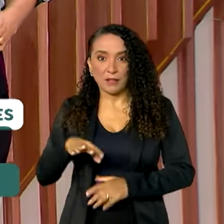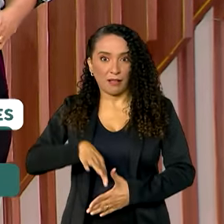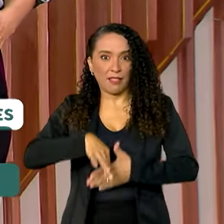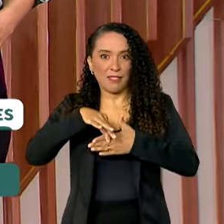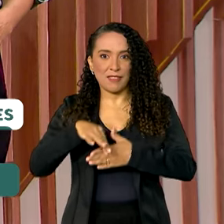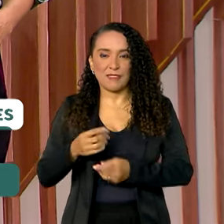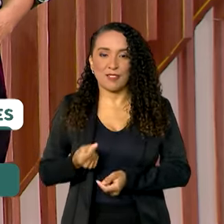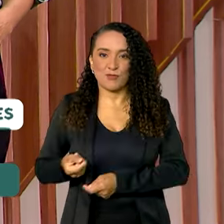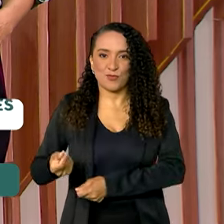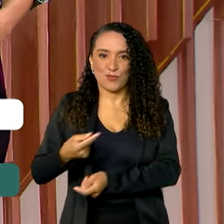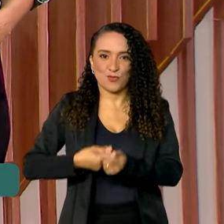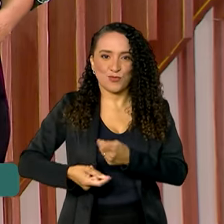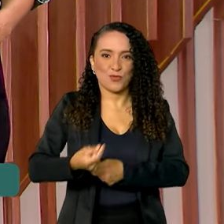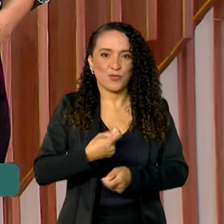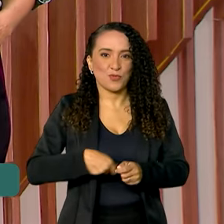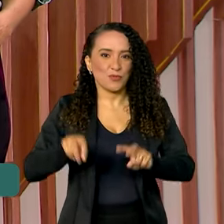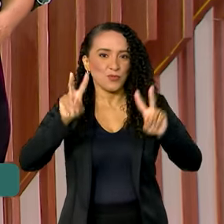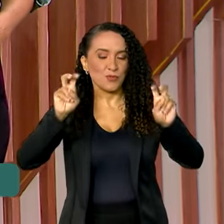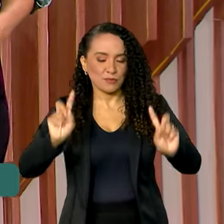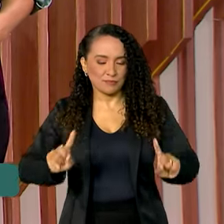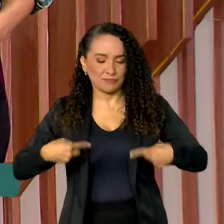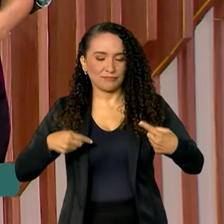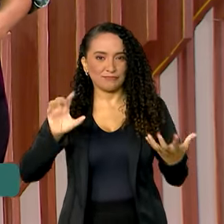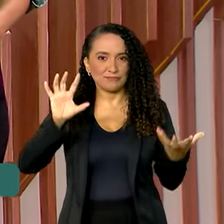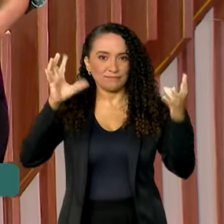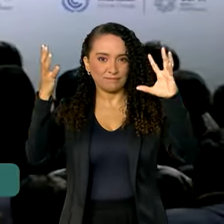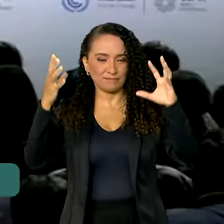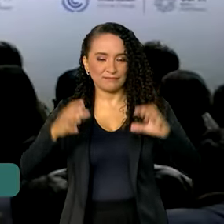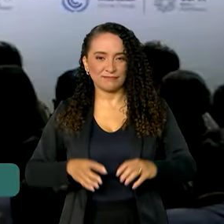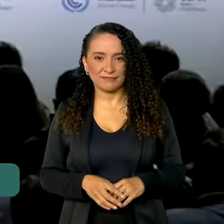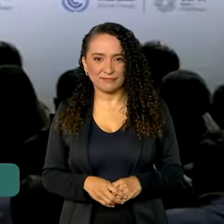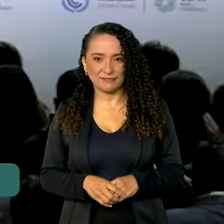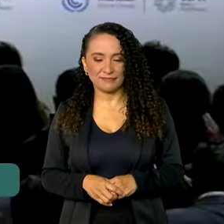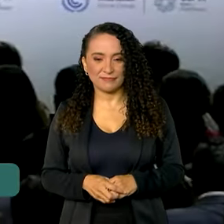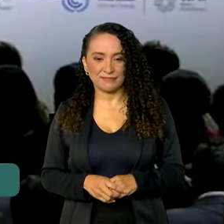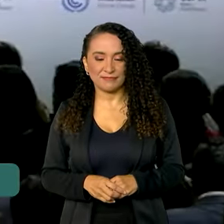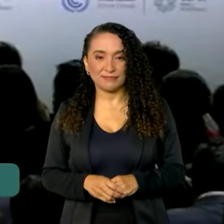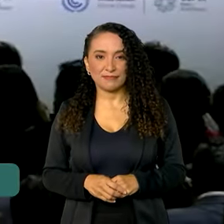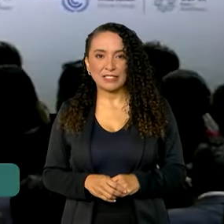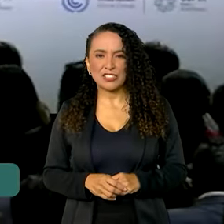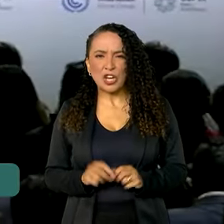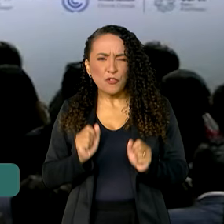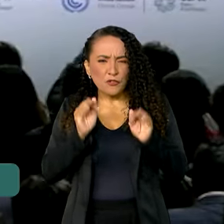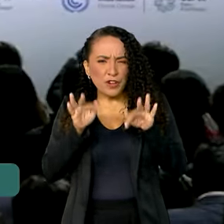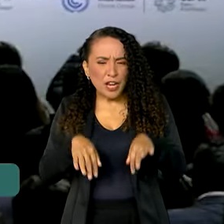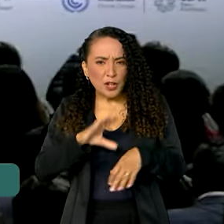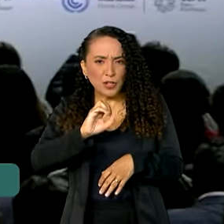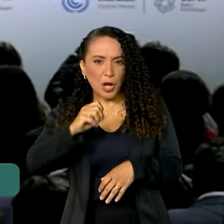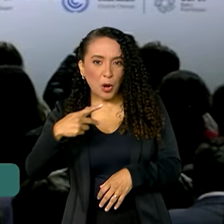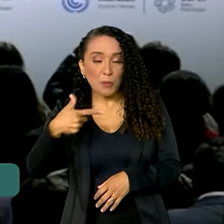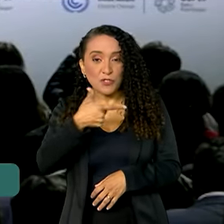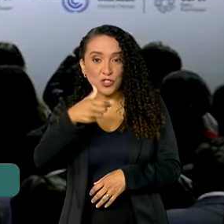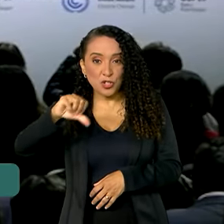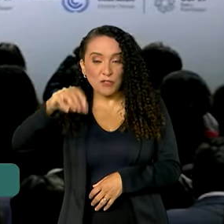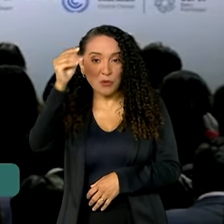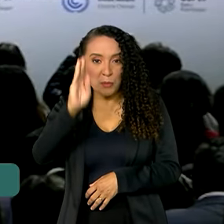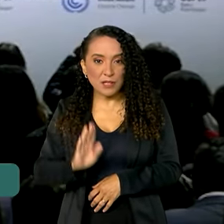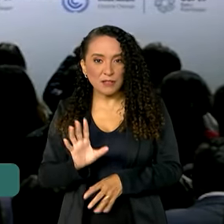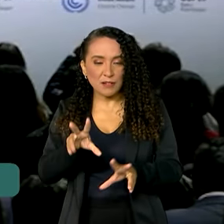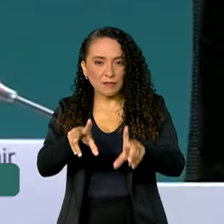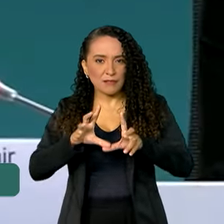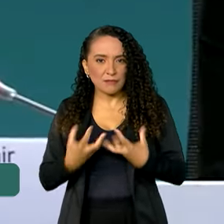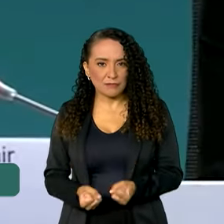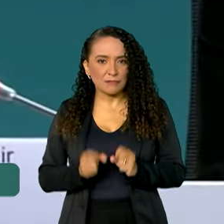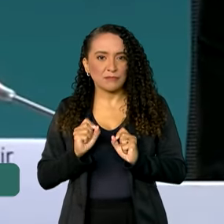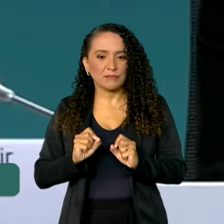líder nas negociações sobre os desafios climáticos. Na reta final da COP29, o Brasil assume